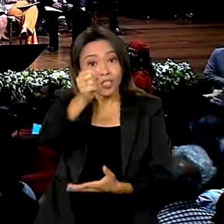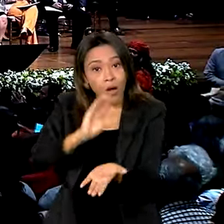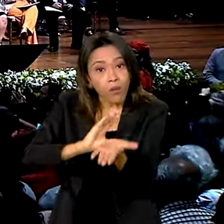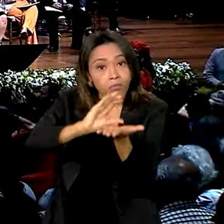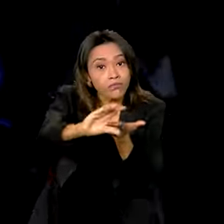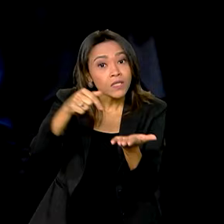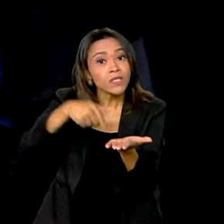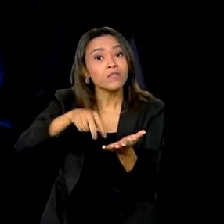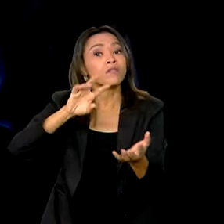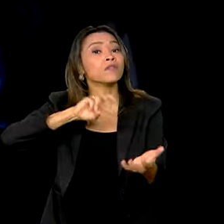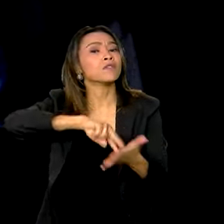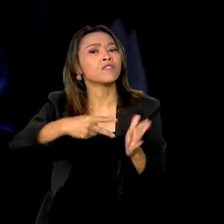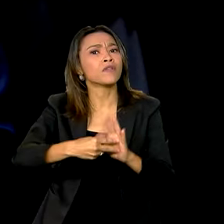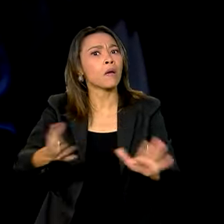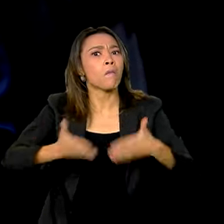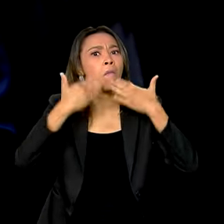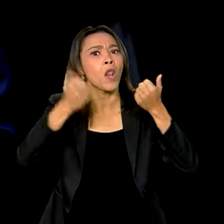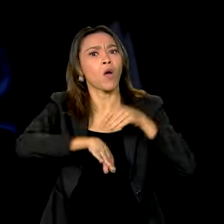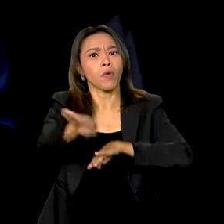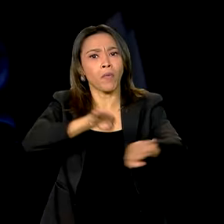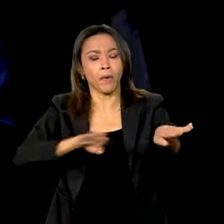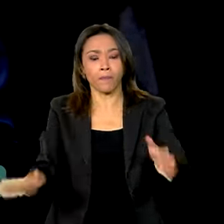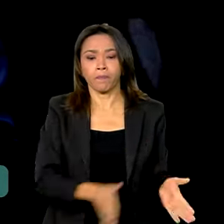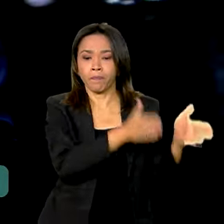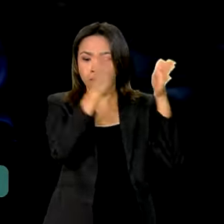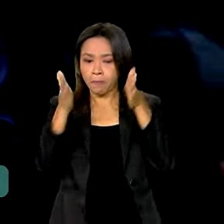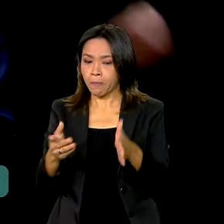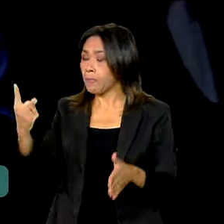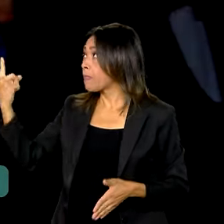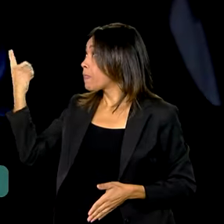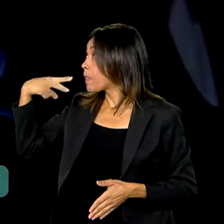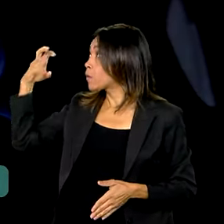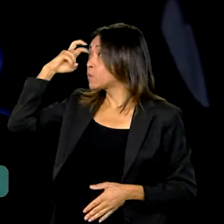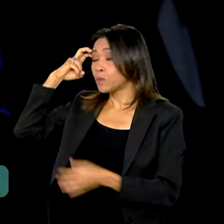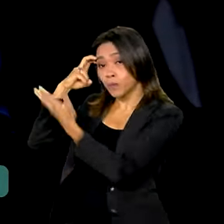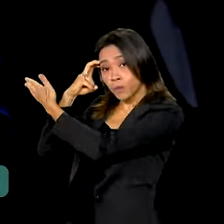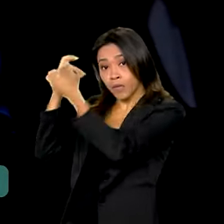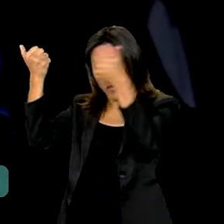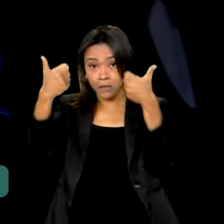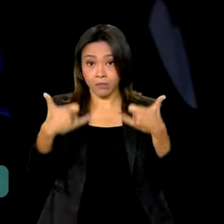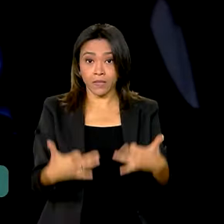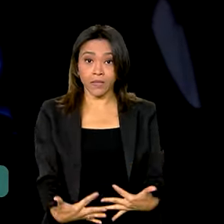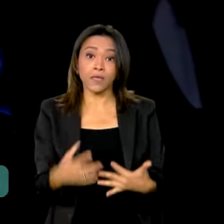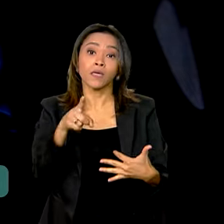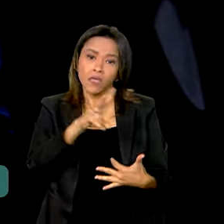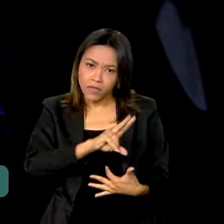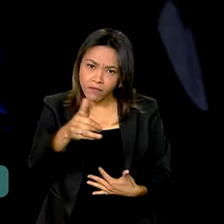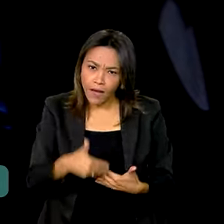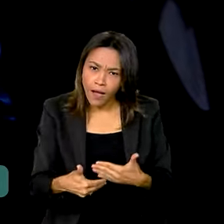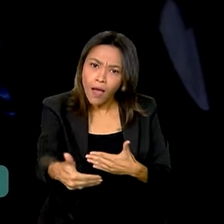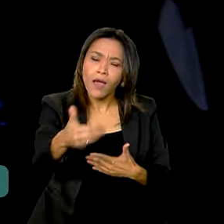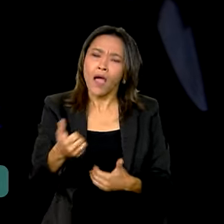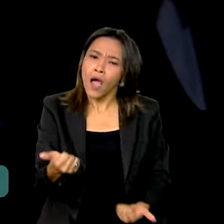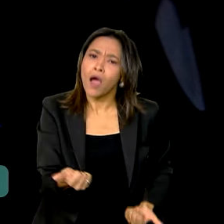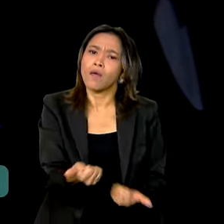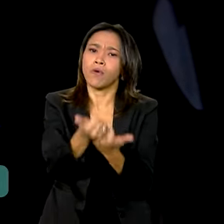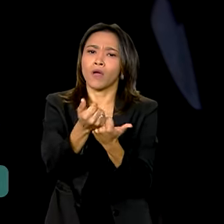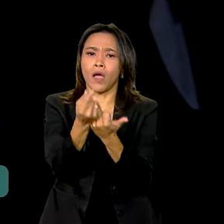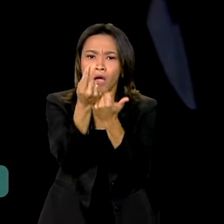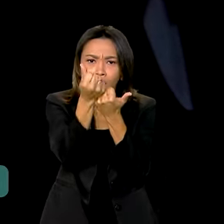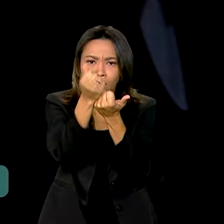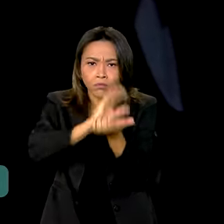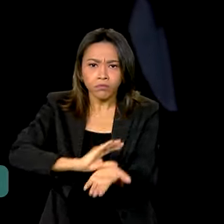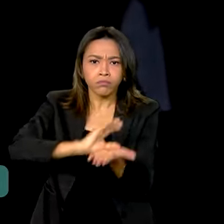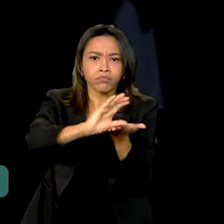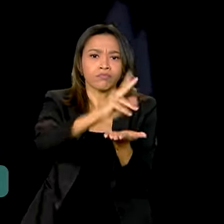qualidade da malha. Para o setor de cultura, a ministra Margarete Menezes reforçou os investimentos federais